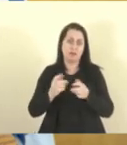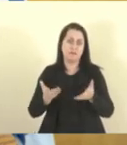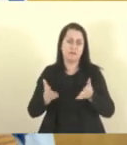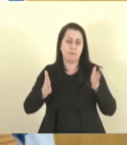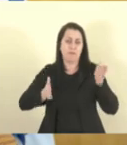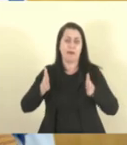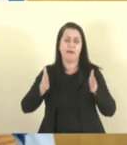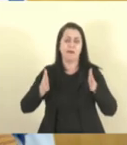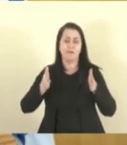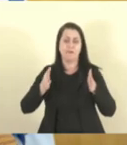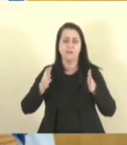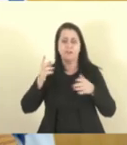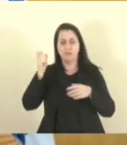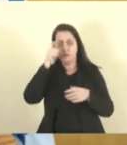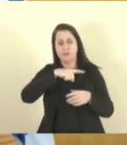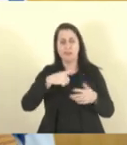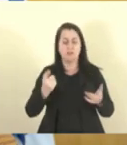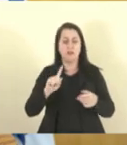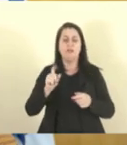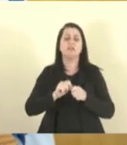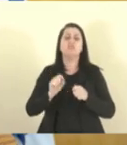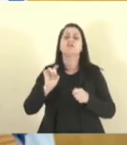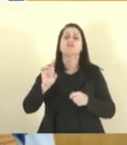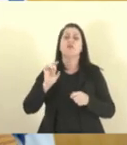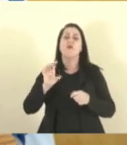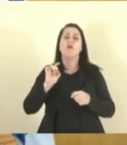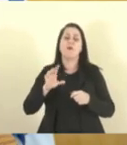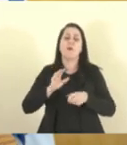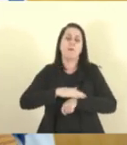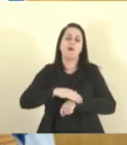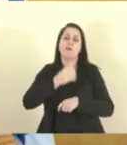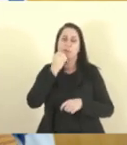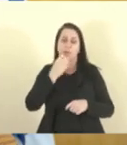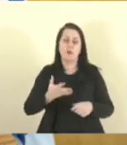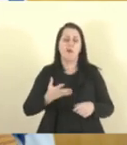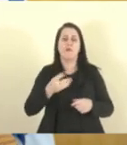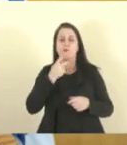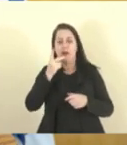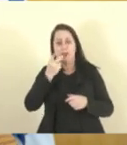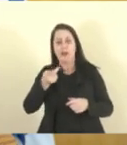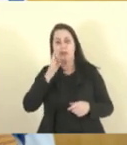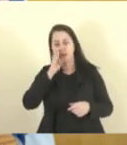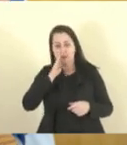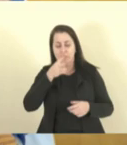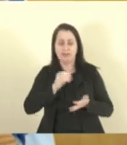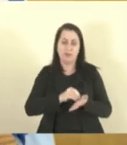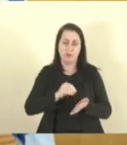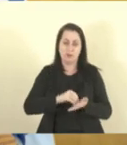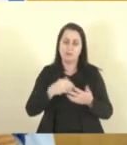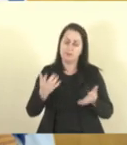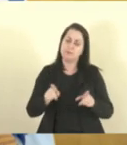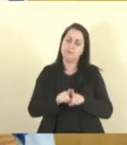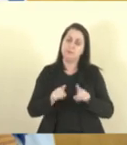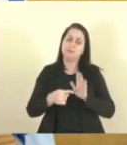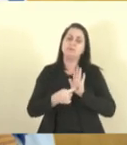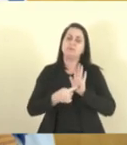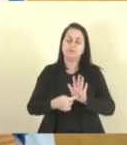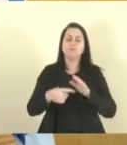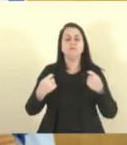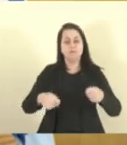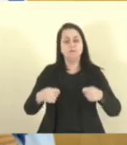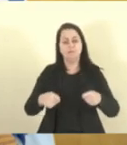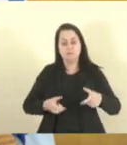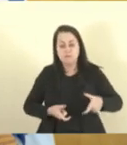não faça só a parte boa de criticar, de dizer que está faltando, mas também de mostrar que tem que ligar